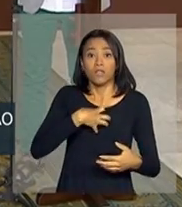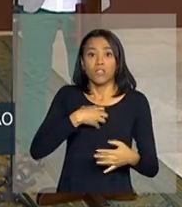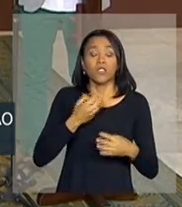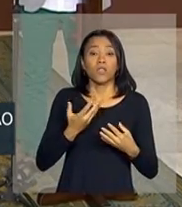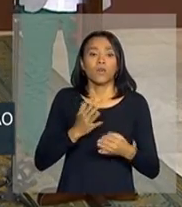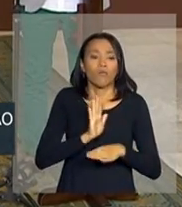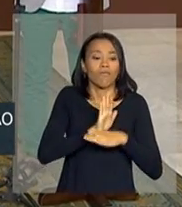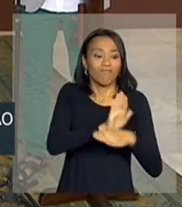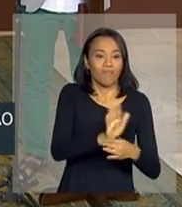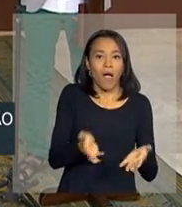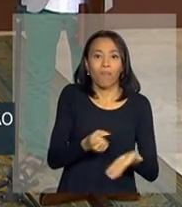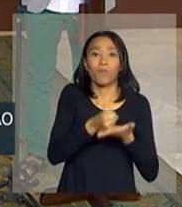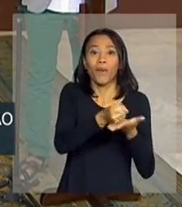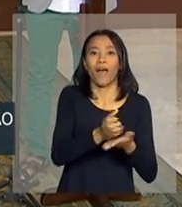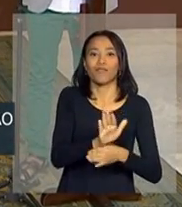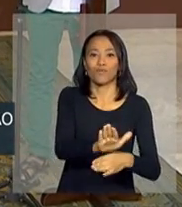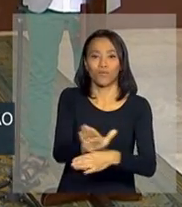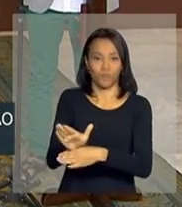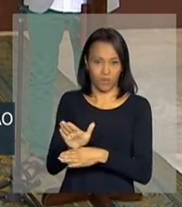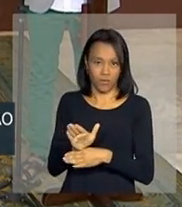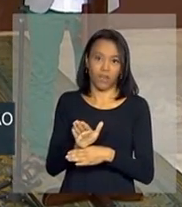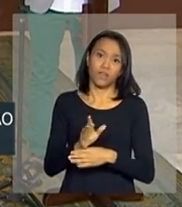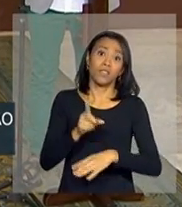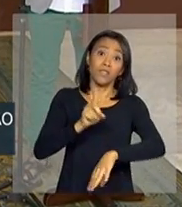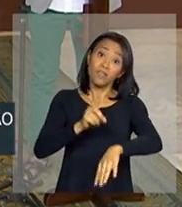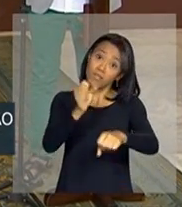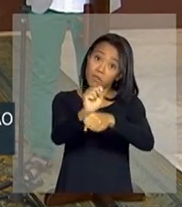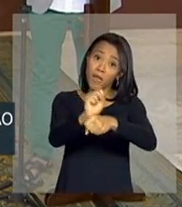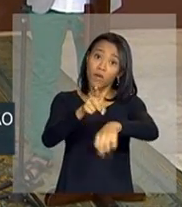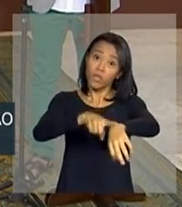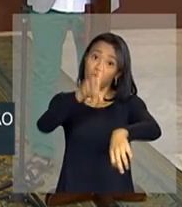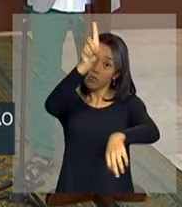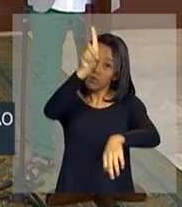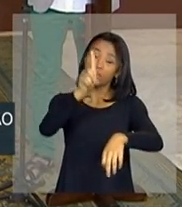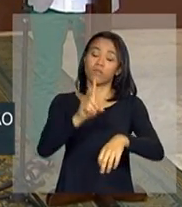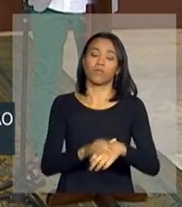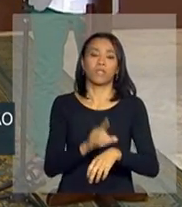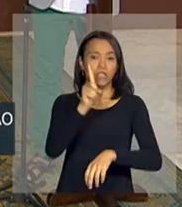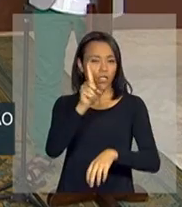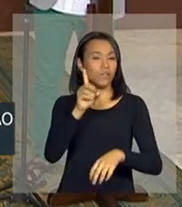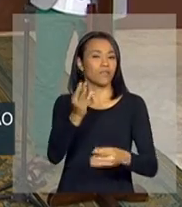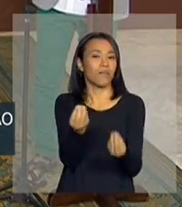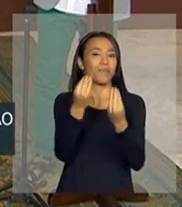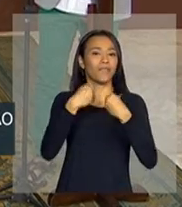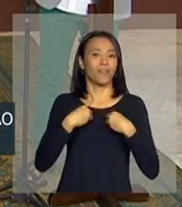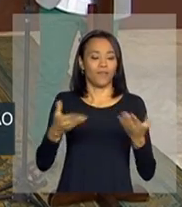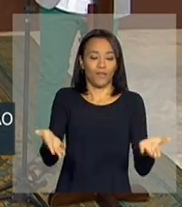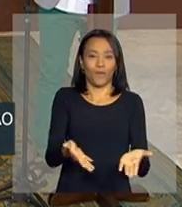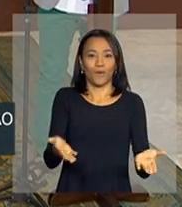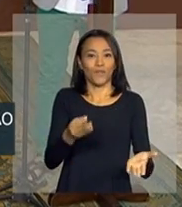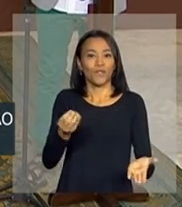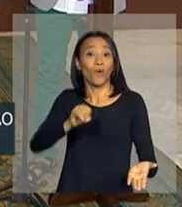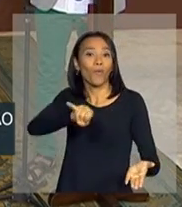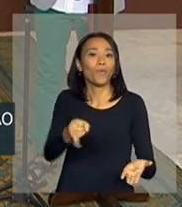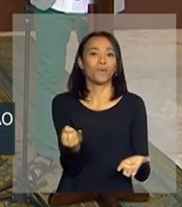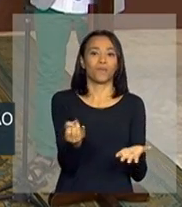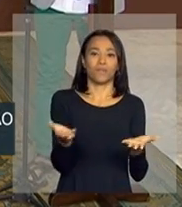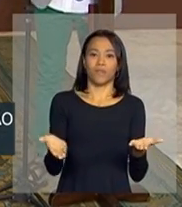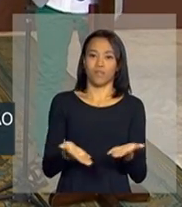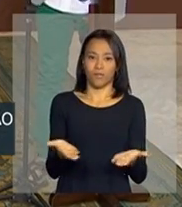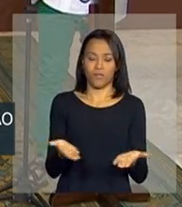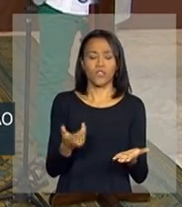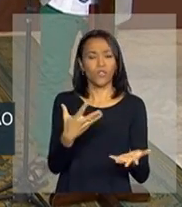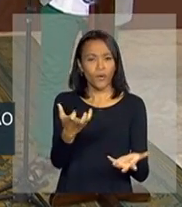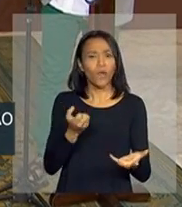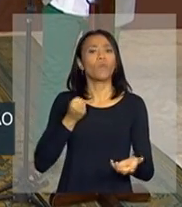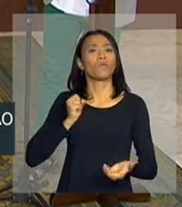expectativa, de que crescer é esperar o tempo de Deus para as coisas, e Deus está me oferecendo uma oportunidade. E